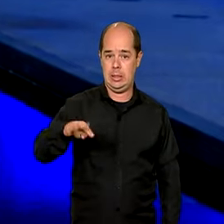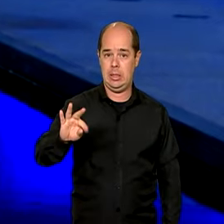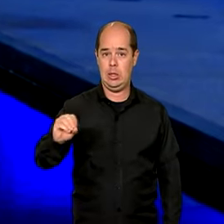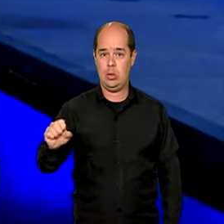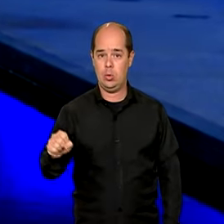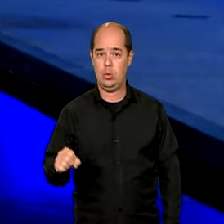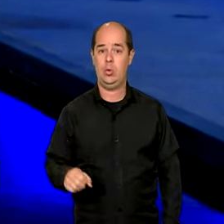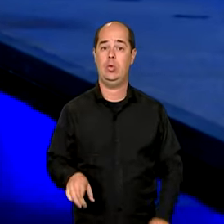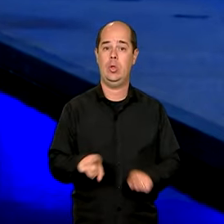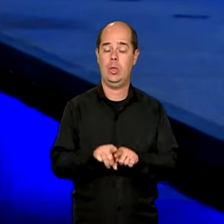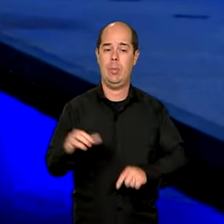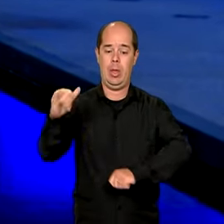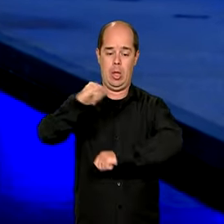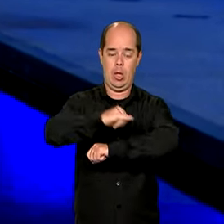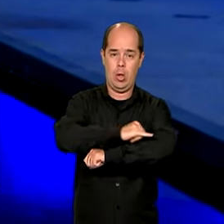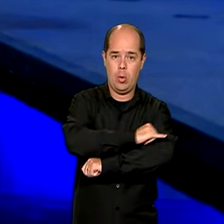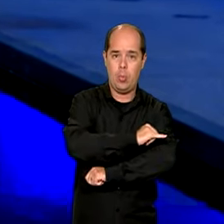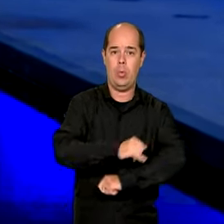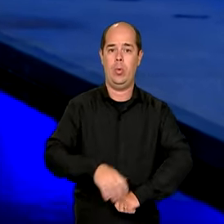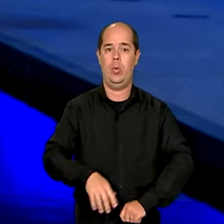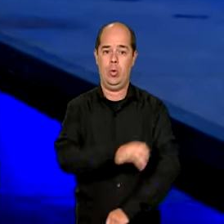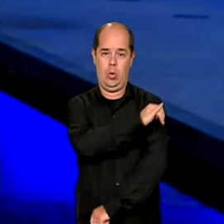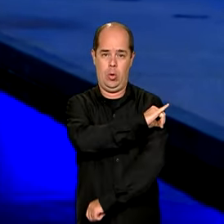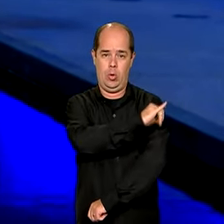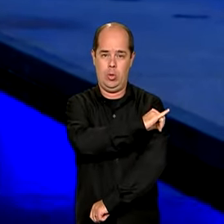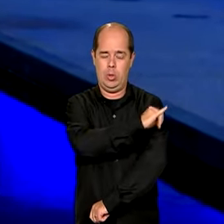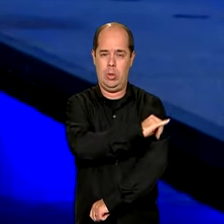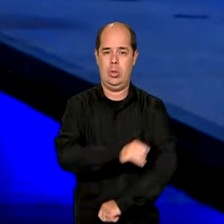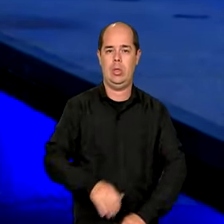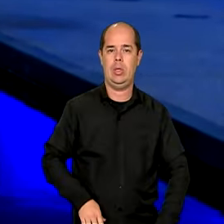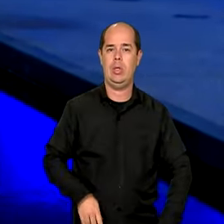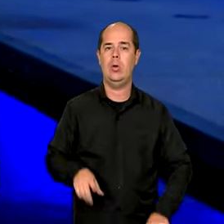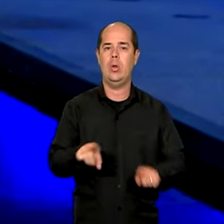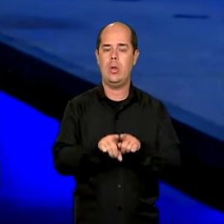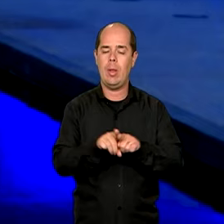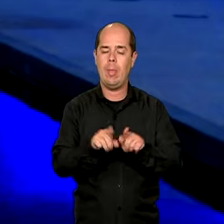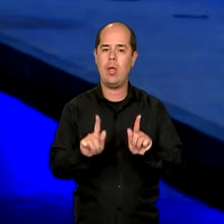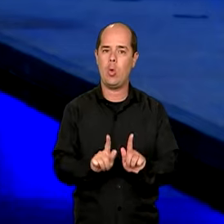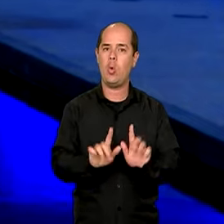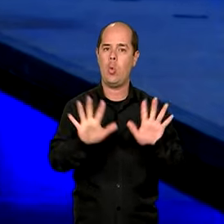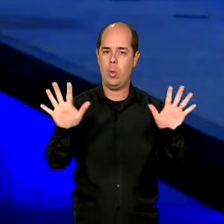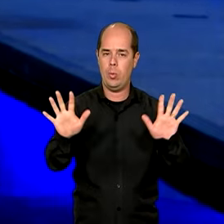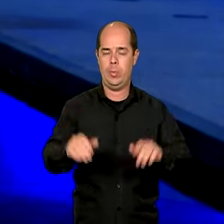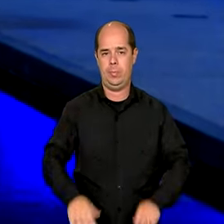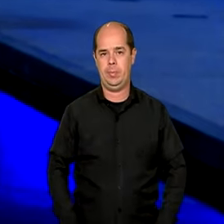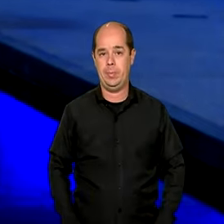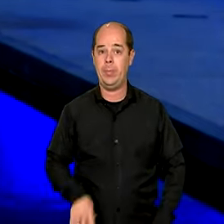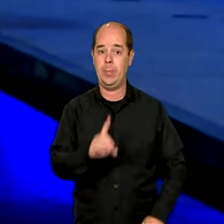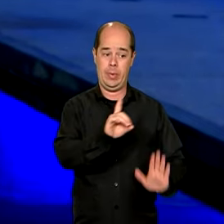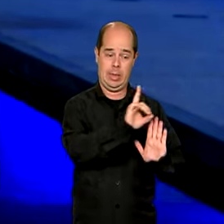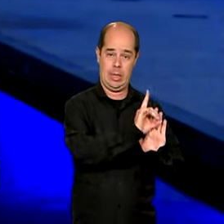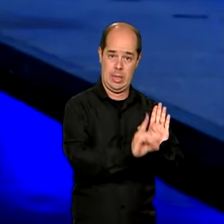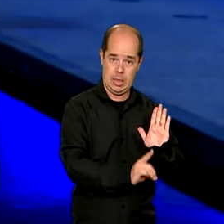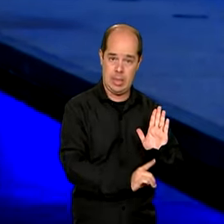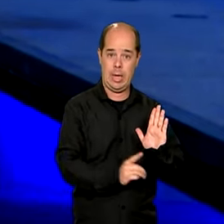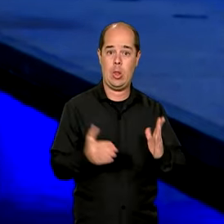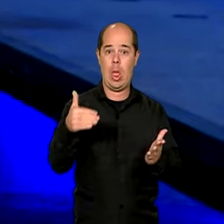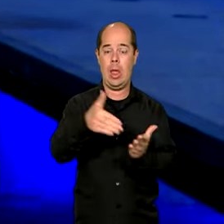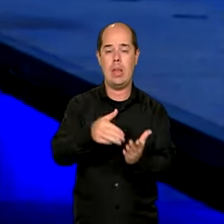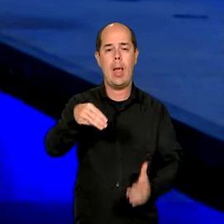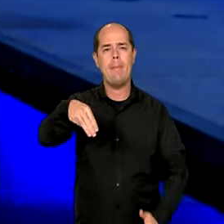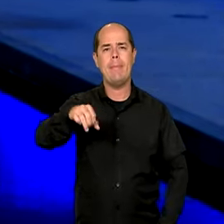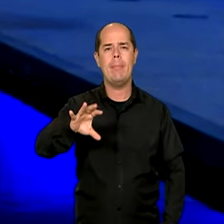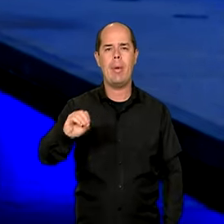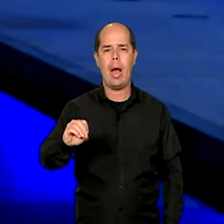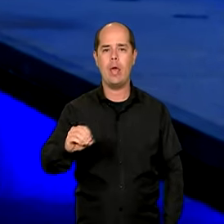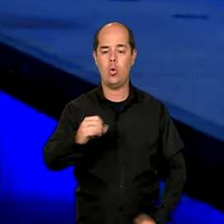de Galeão e Guarulhos. Durante o anúncio, Lula explicou que o decreto vai durar até maio do próximo ano e